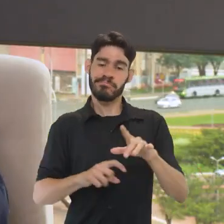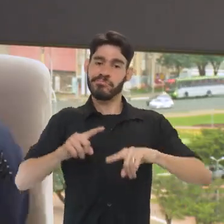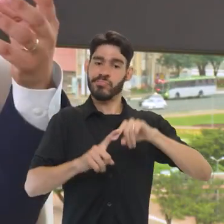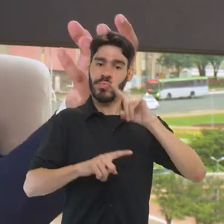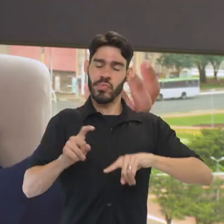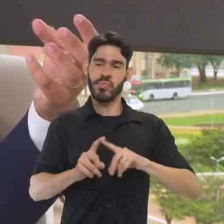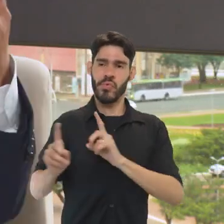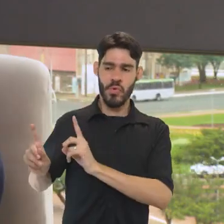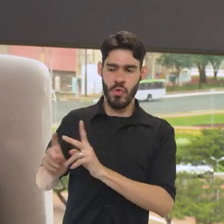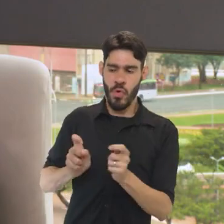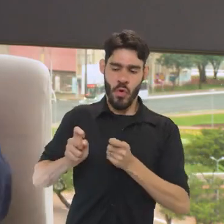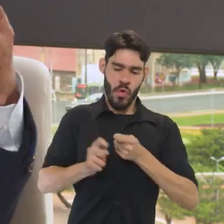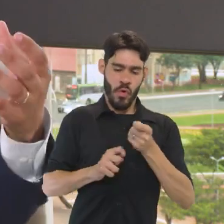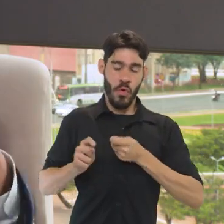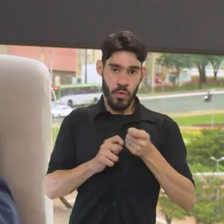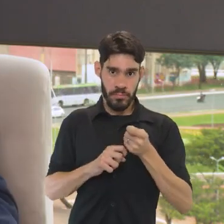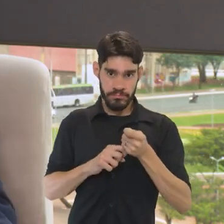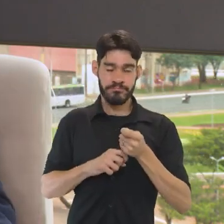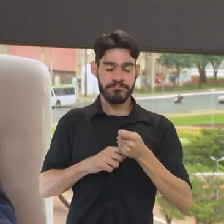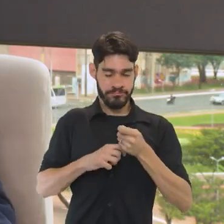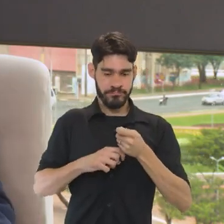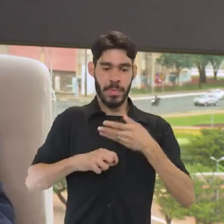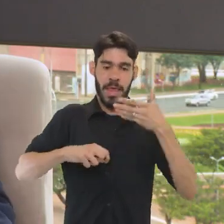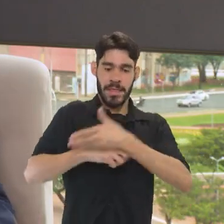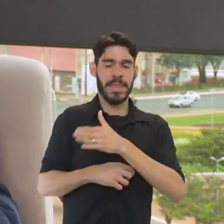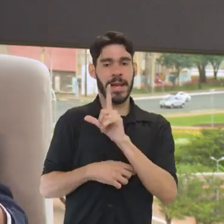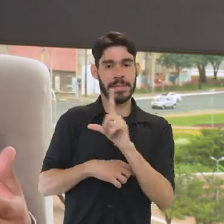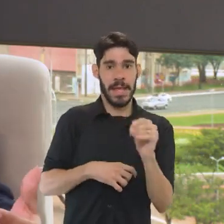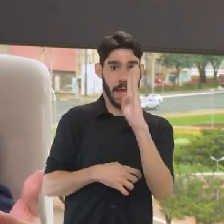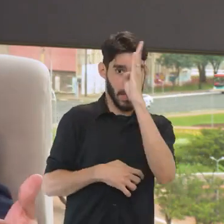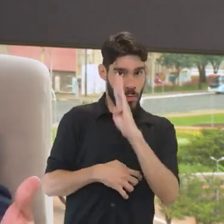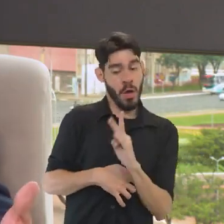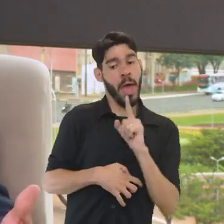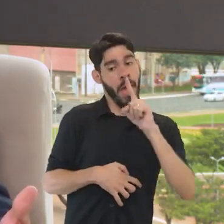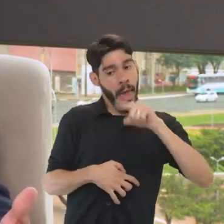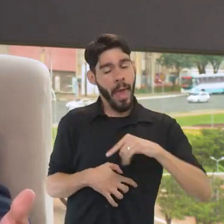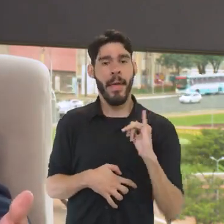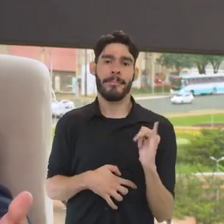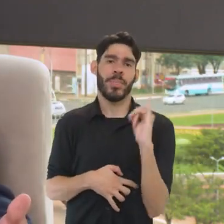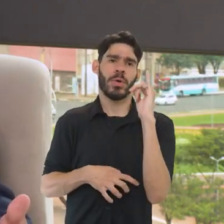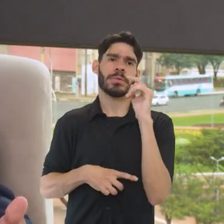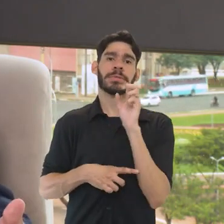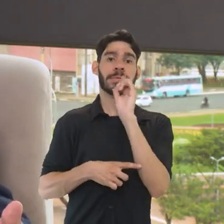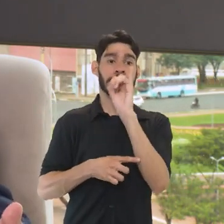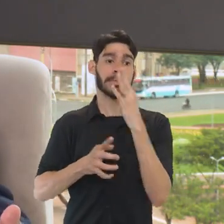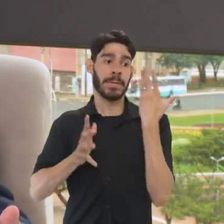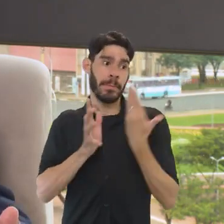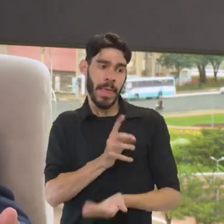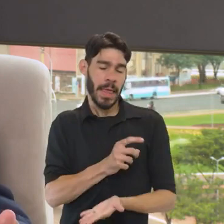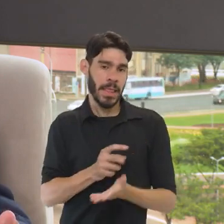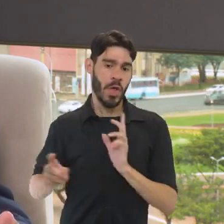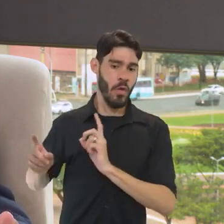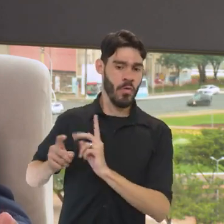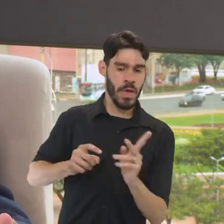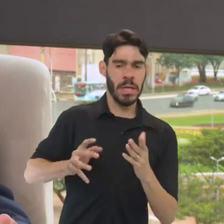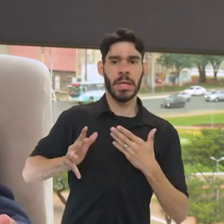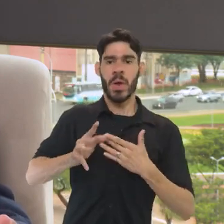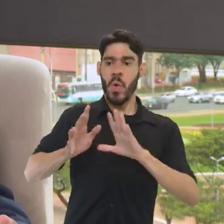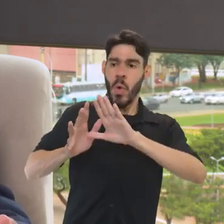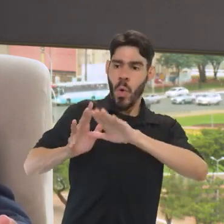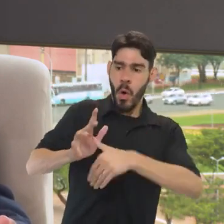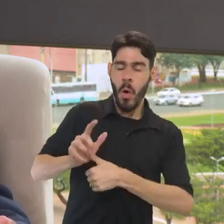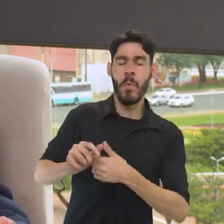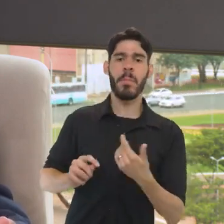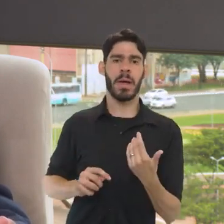bens, de tráfico, de controle, de entrada e saída do Brasil. E essa é uma questão importante, porque uma vez perdido, contrabandeado, traficado,